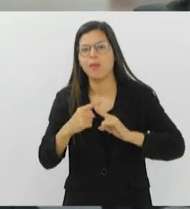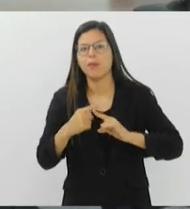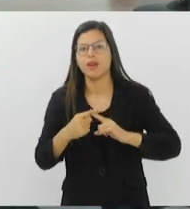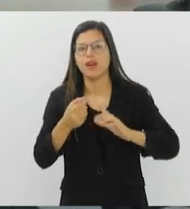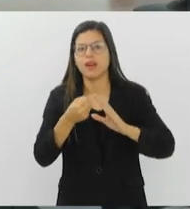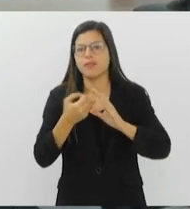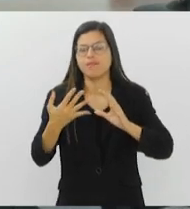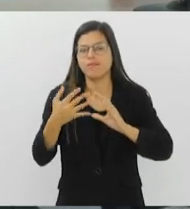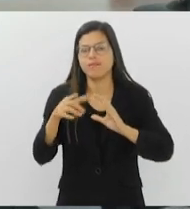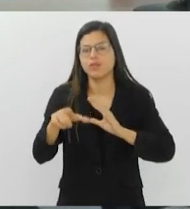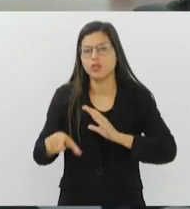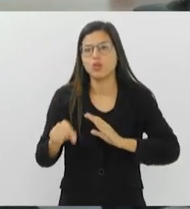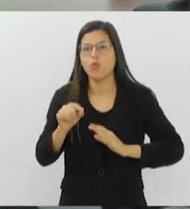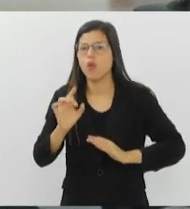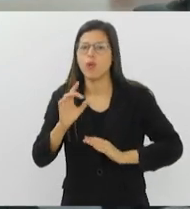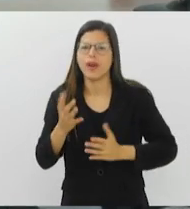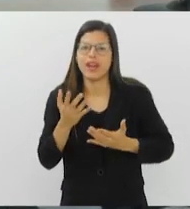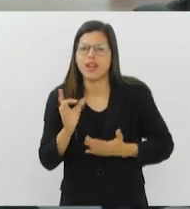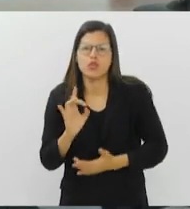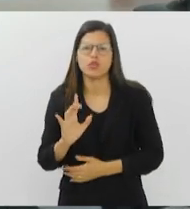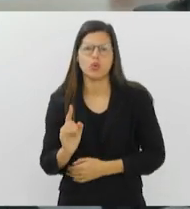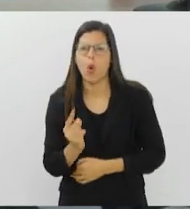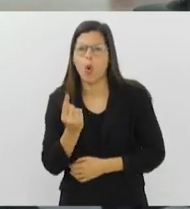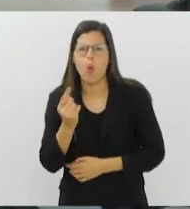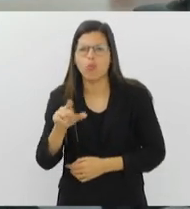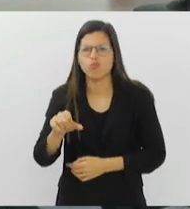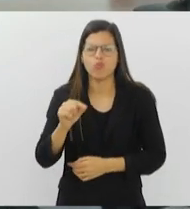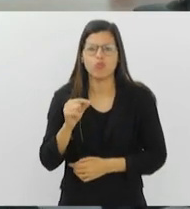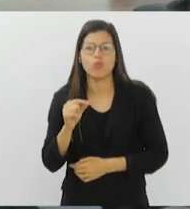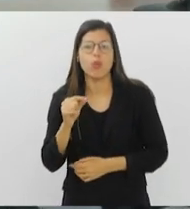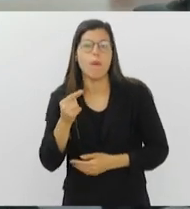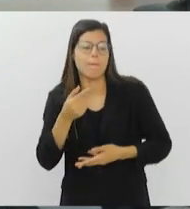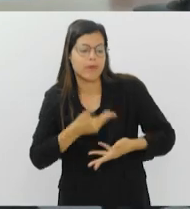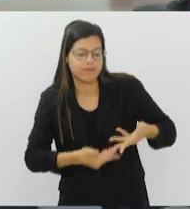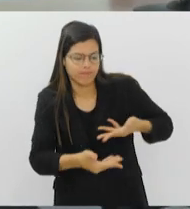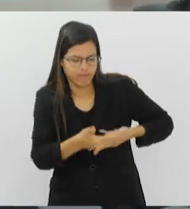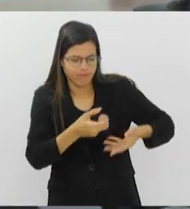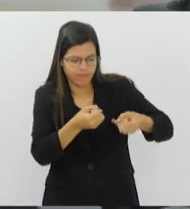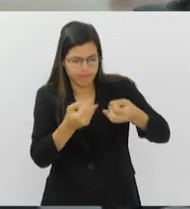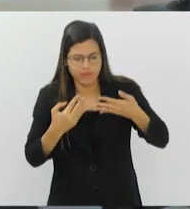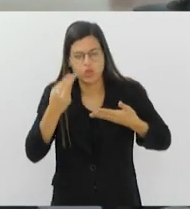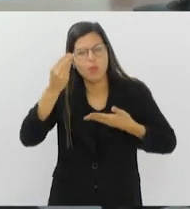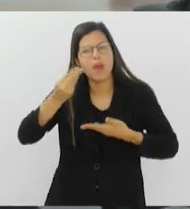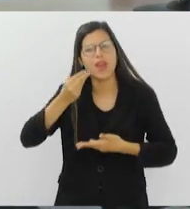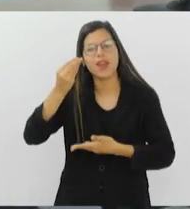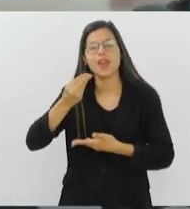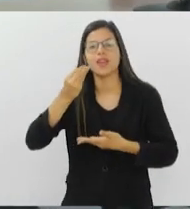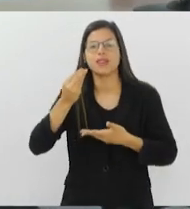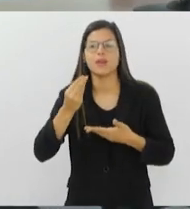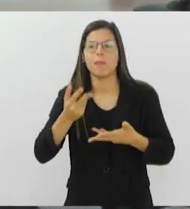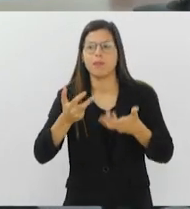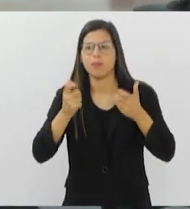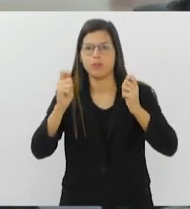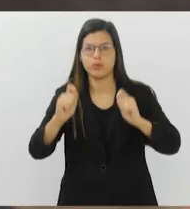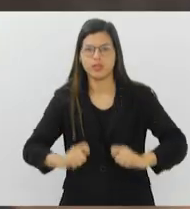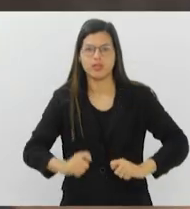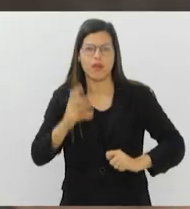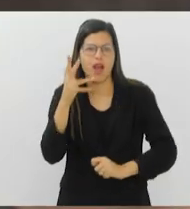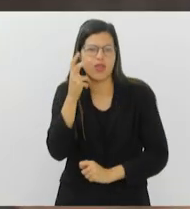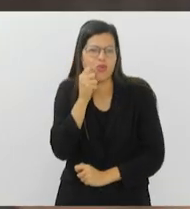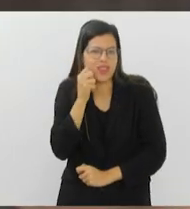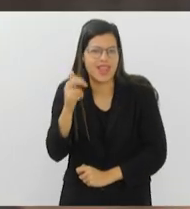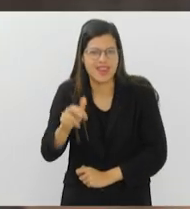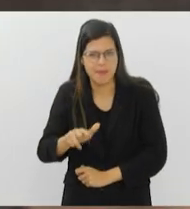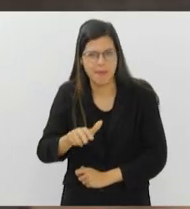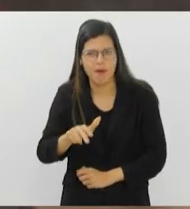era apenas para um. Foi na escutativa, foi na troca de experiência que eu vi que era possível sim adotar irmãos. O